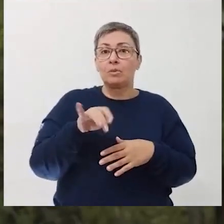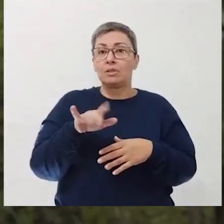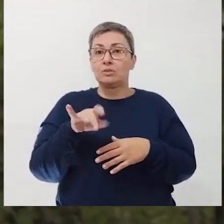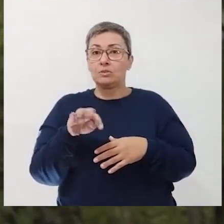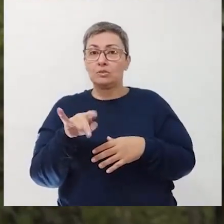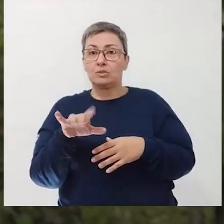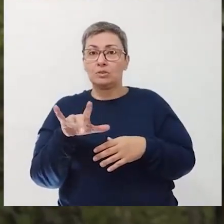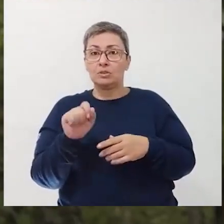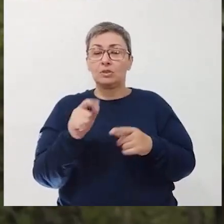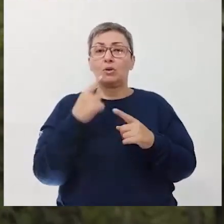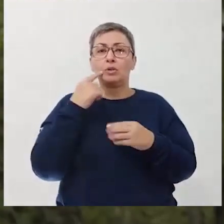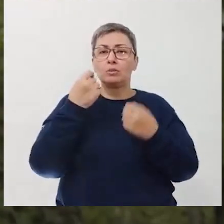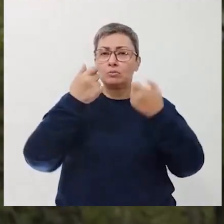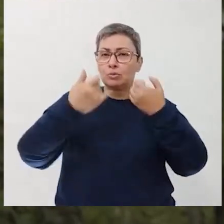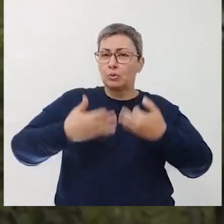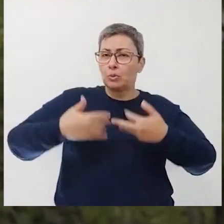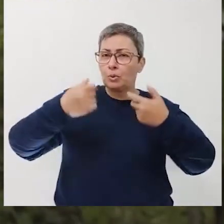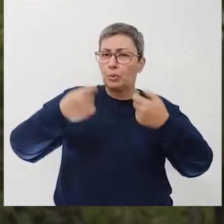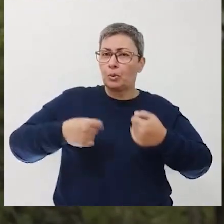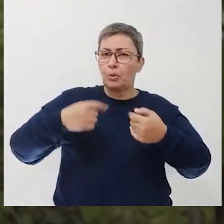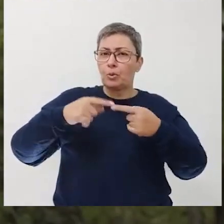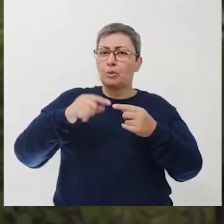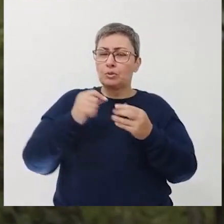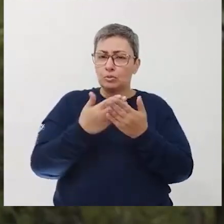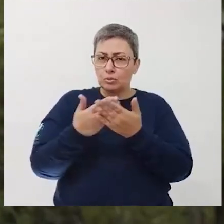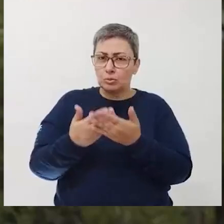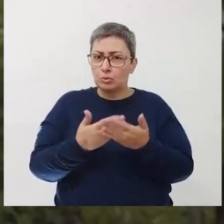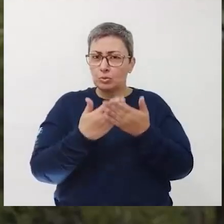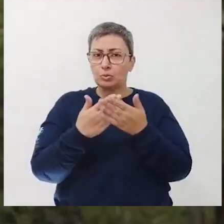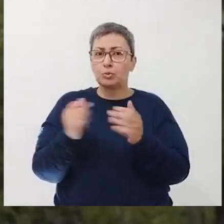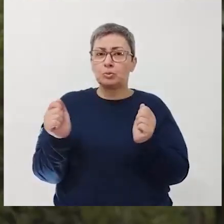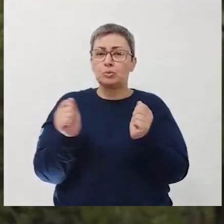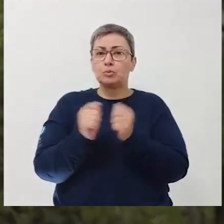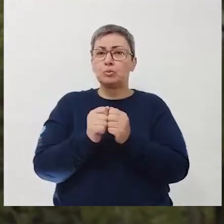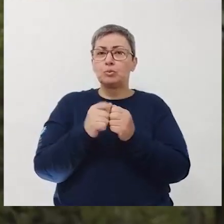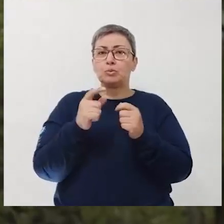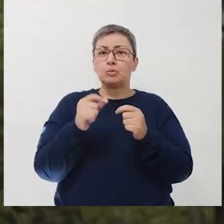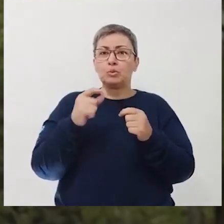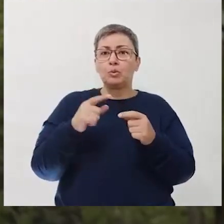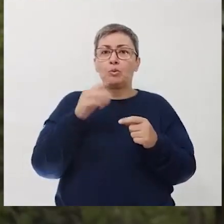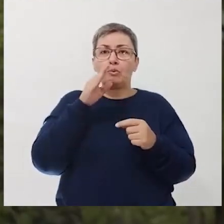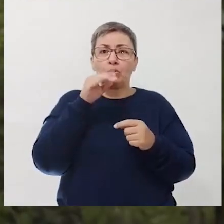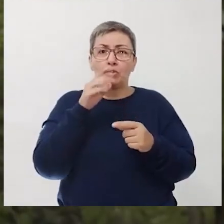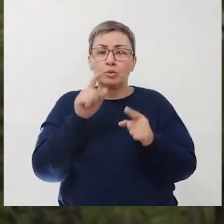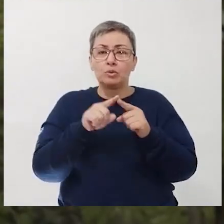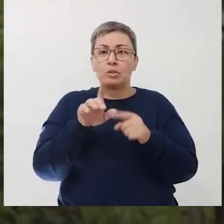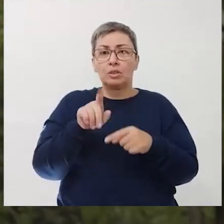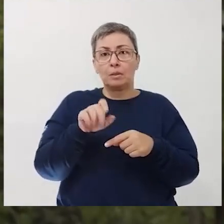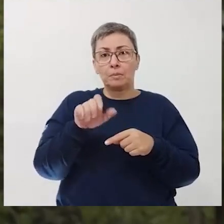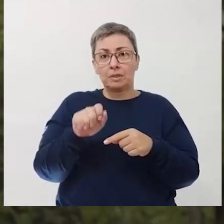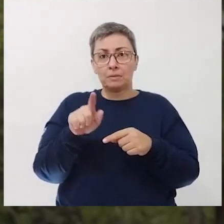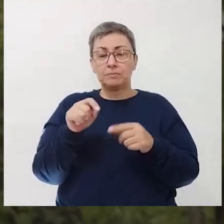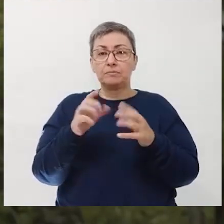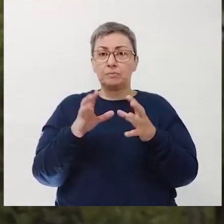campo paleontológico, onde ele fez toda uma descrição desse estudo, junto com os servidores aqui do CAPA, foi uma equipe